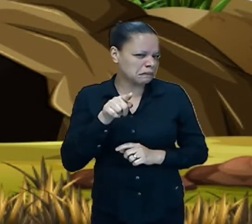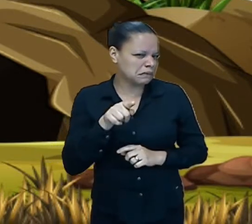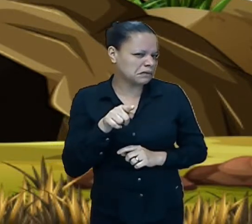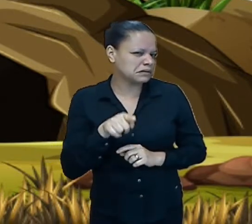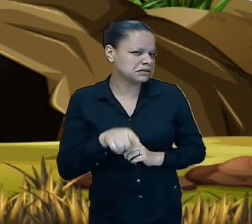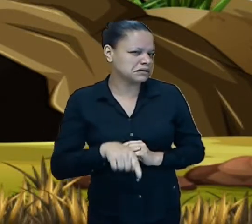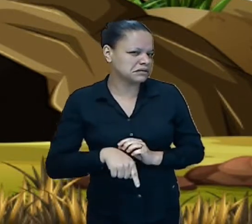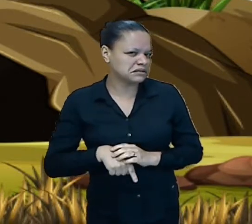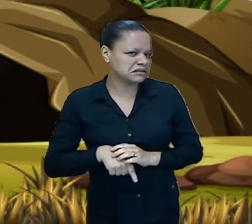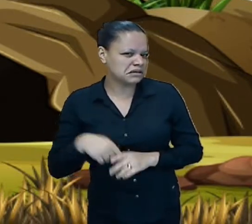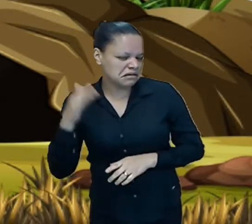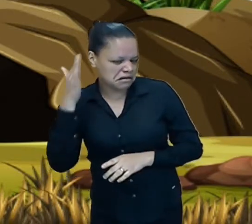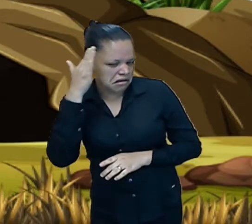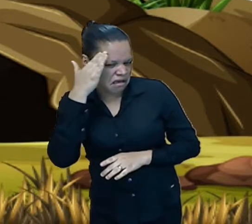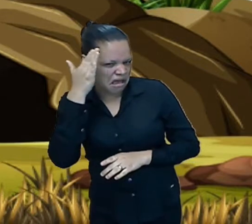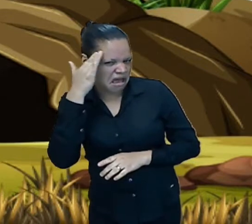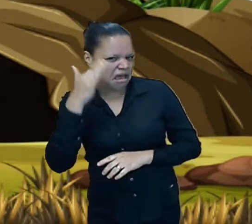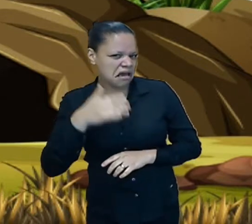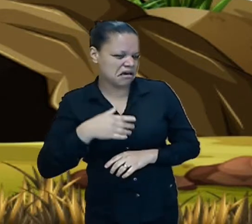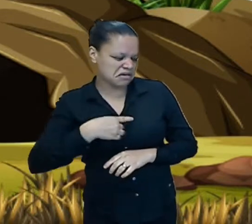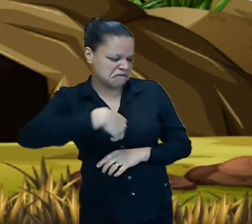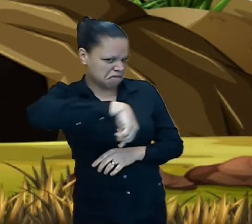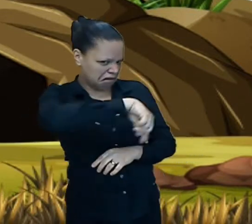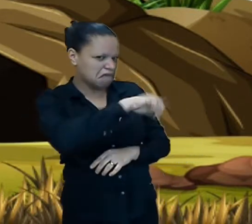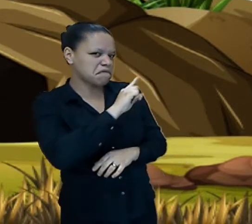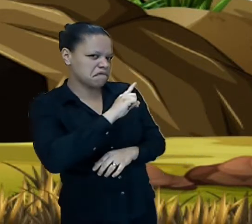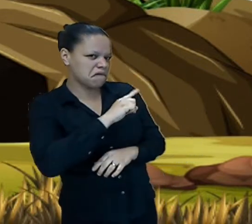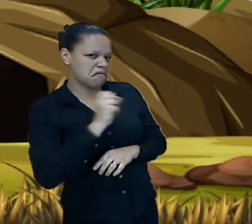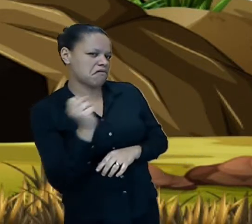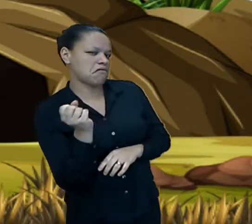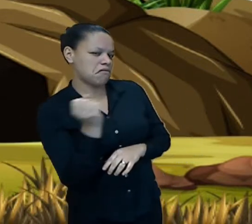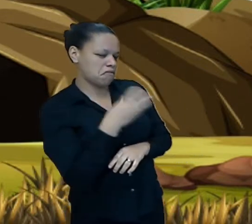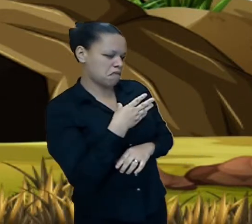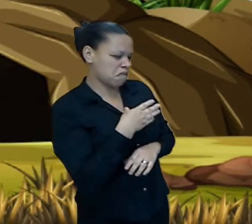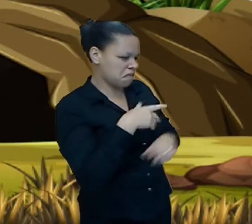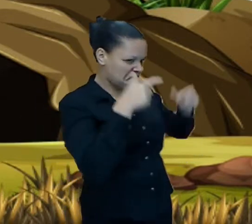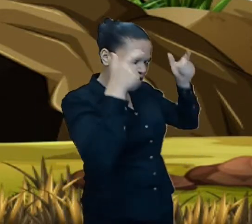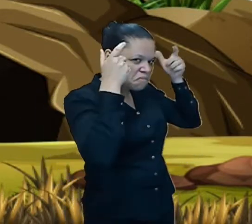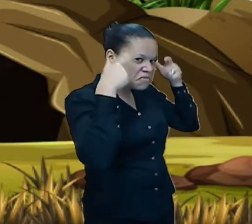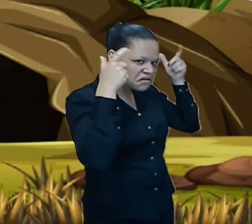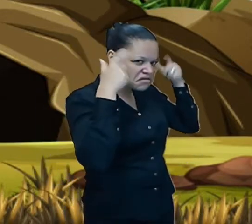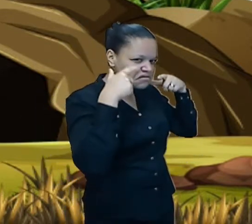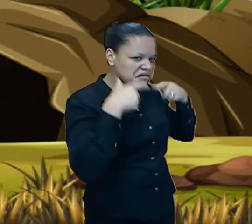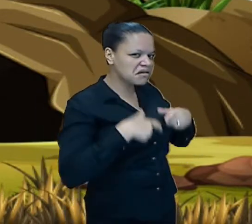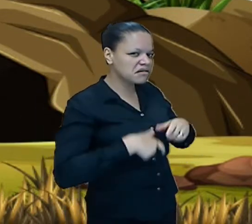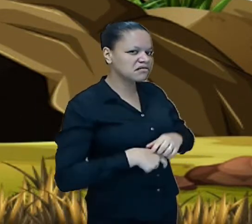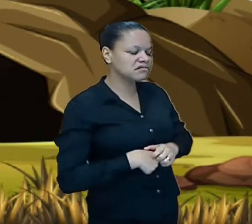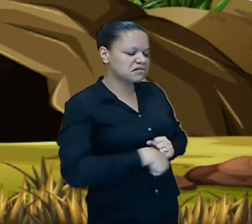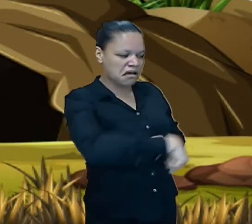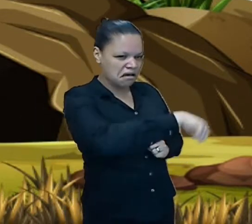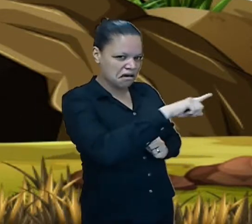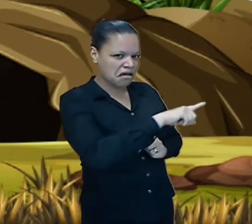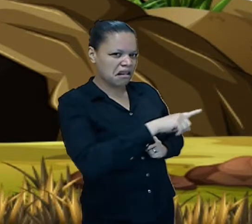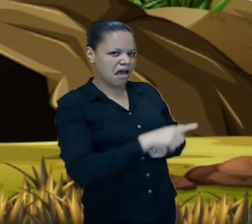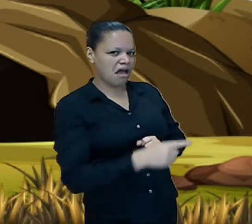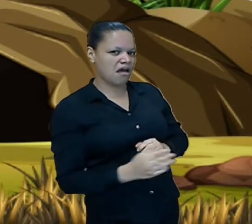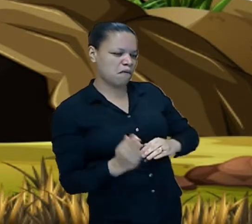quantas princesas vocês acham que se candidataram para serem devoradas pelo monstro